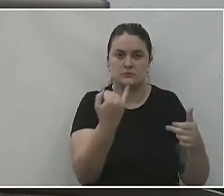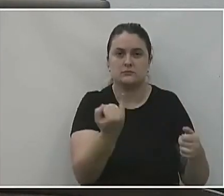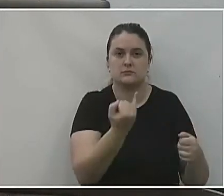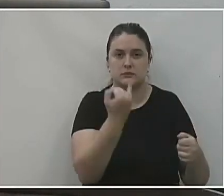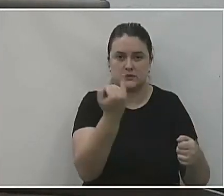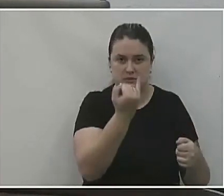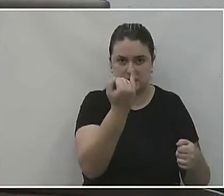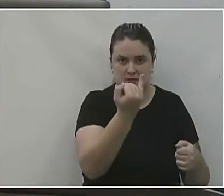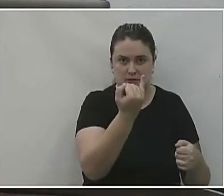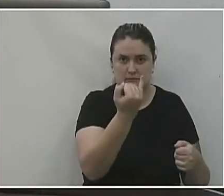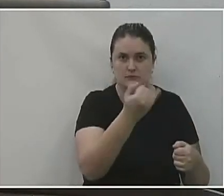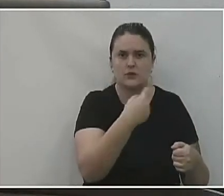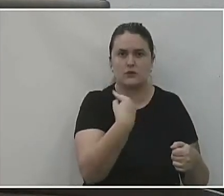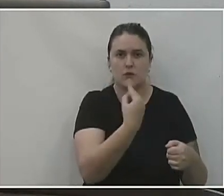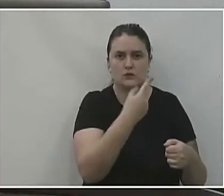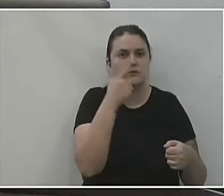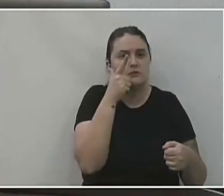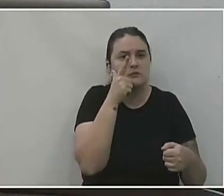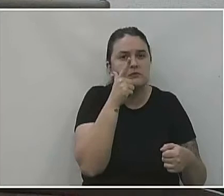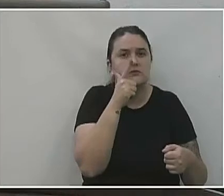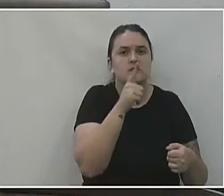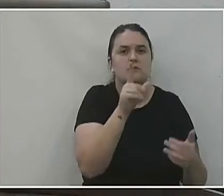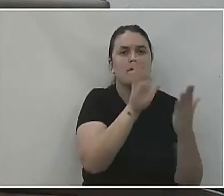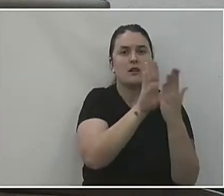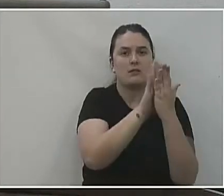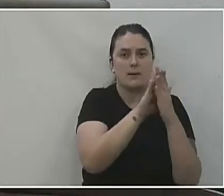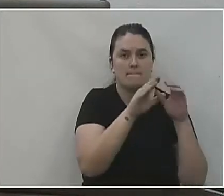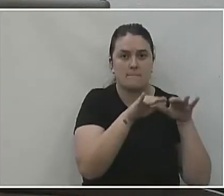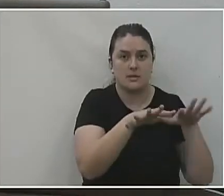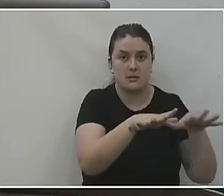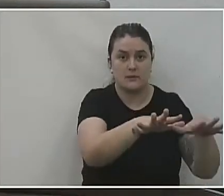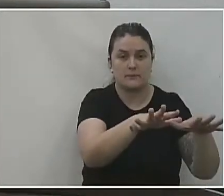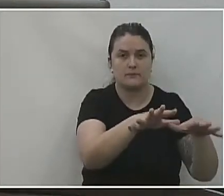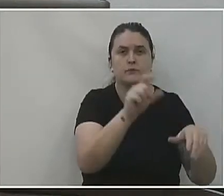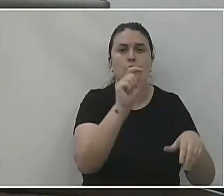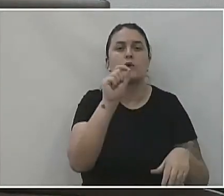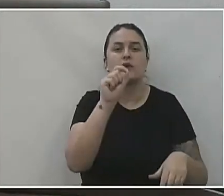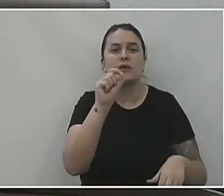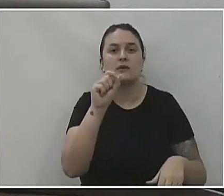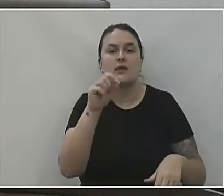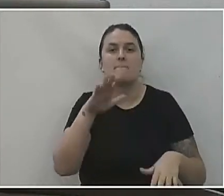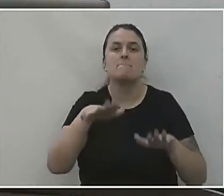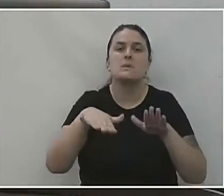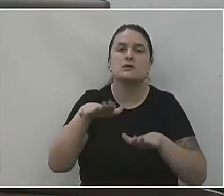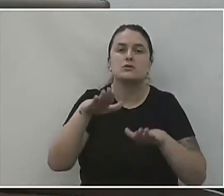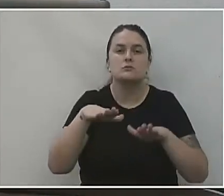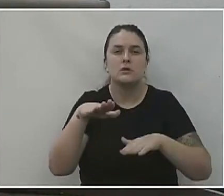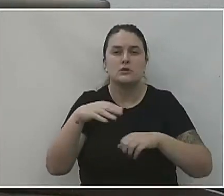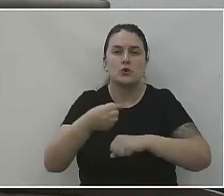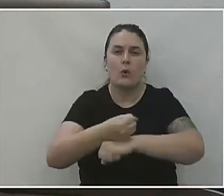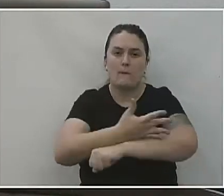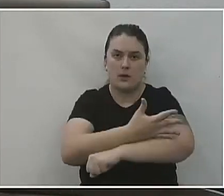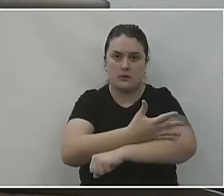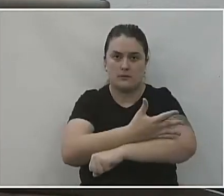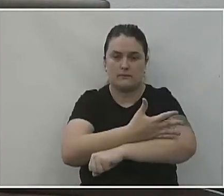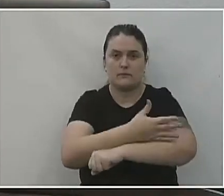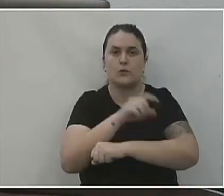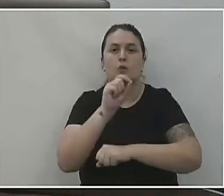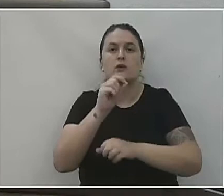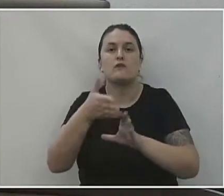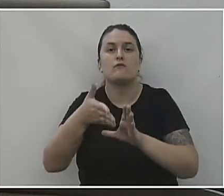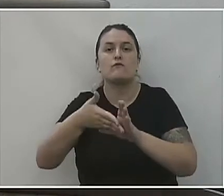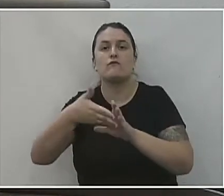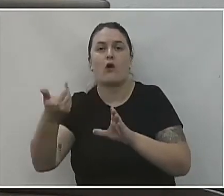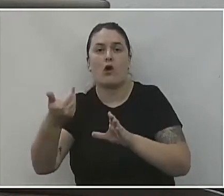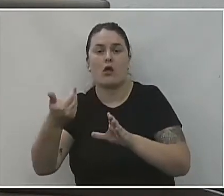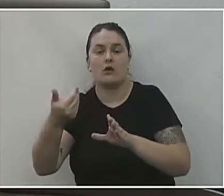importantes para que a gente conseguisse lidar com o enfrentamento. Agora, o que é média complexidade? É tudo que está fora